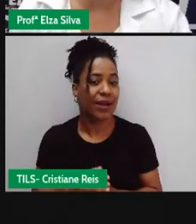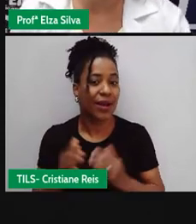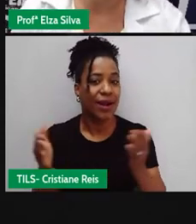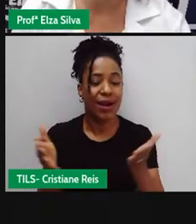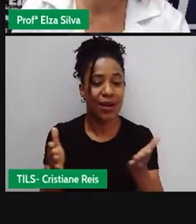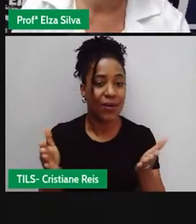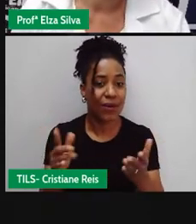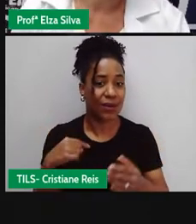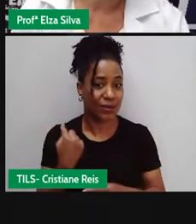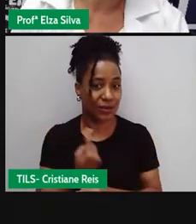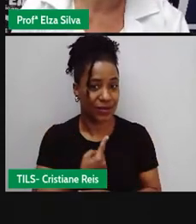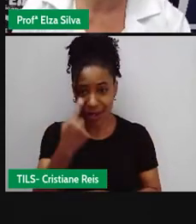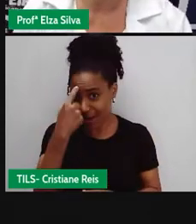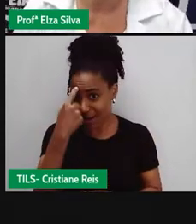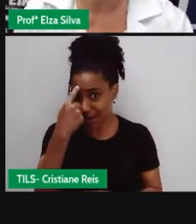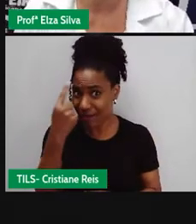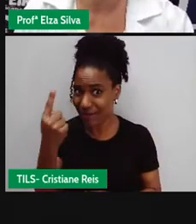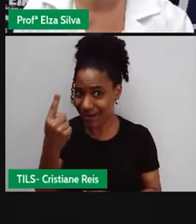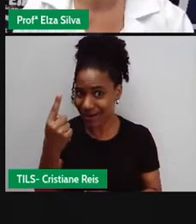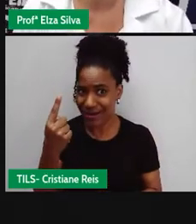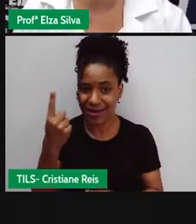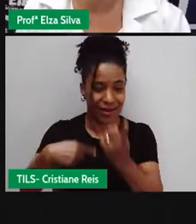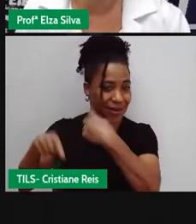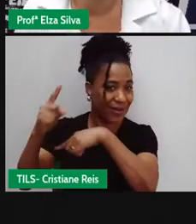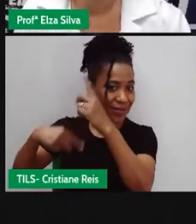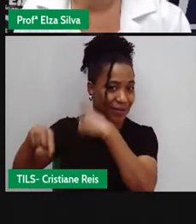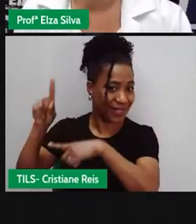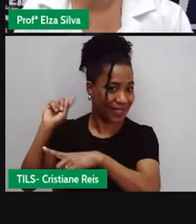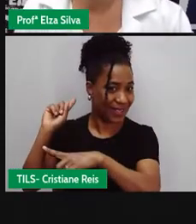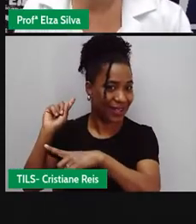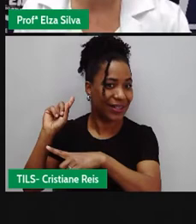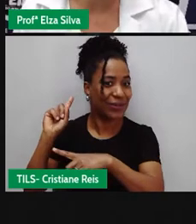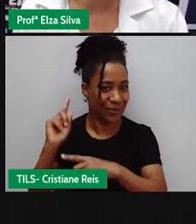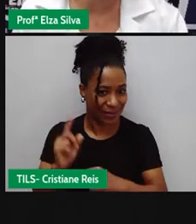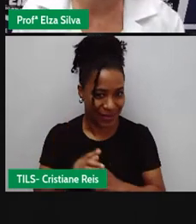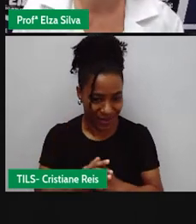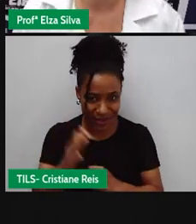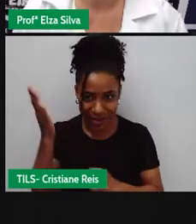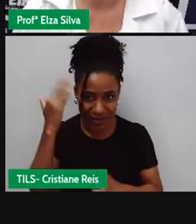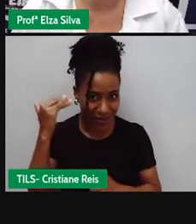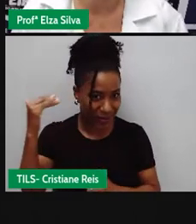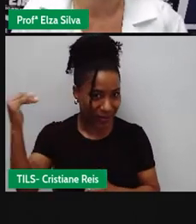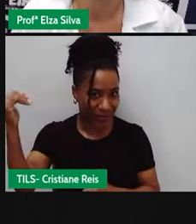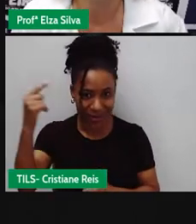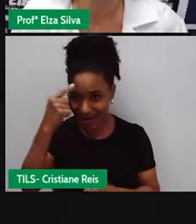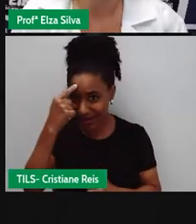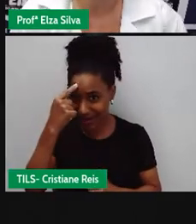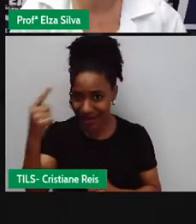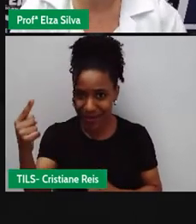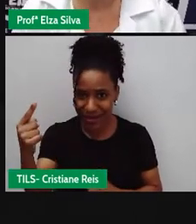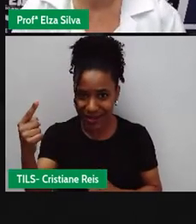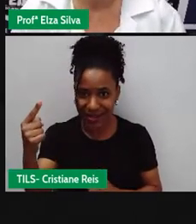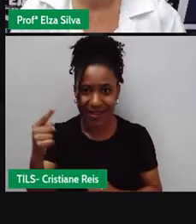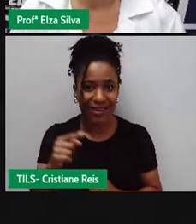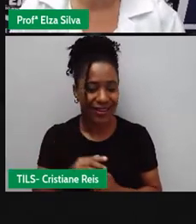sucesso, Missão Impossível Flow Missão Impossível Flow Vocês